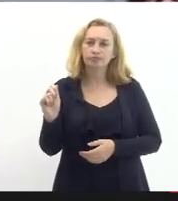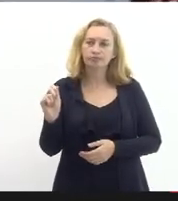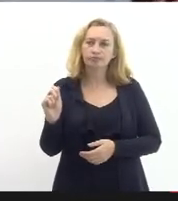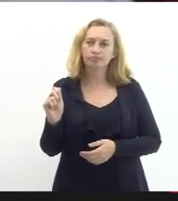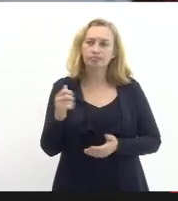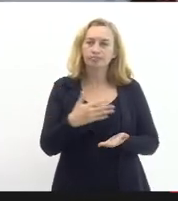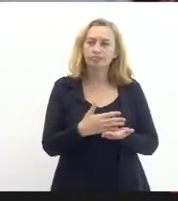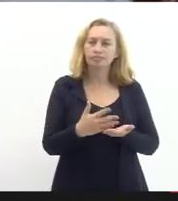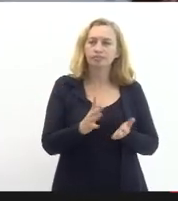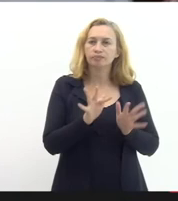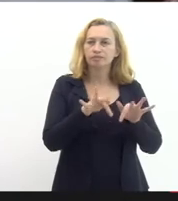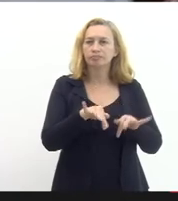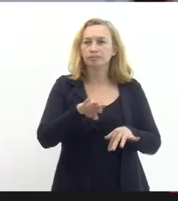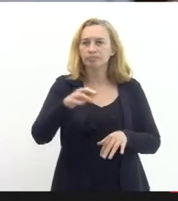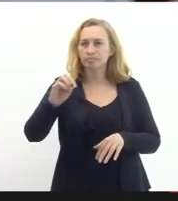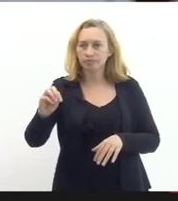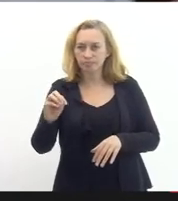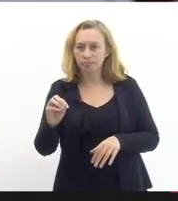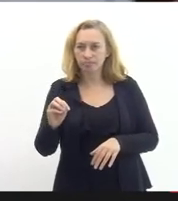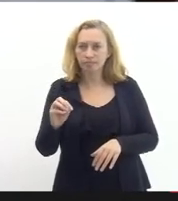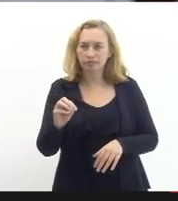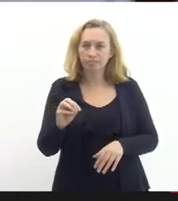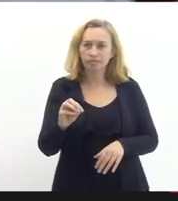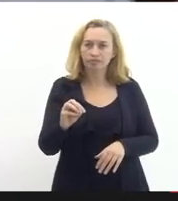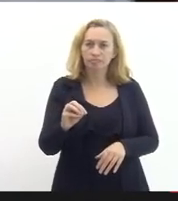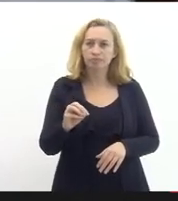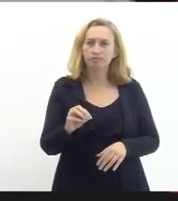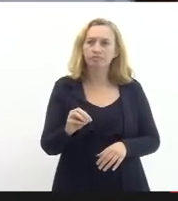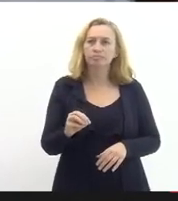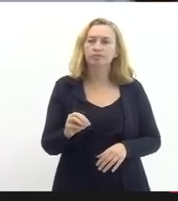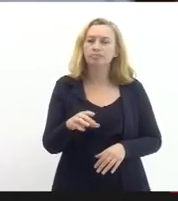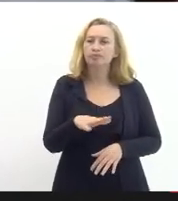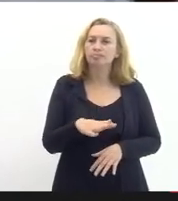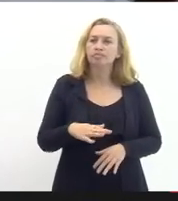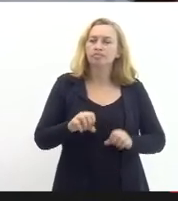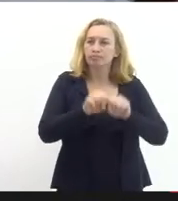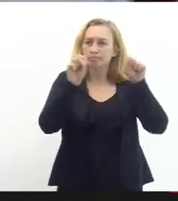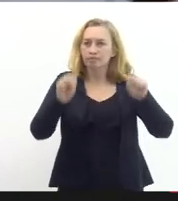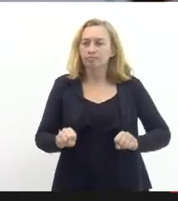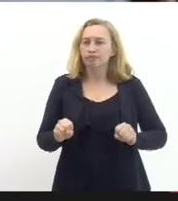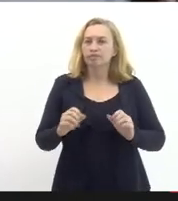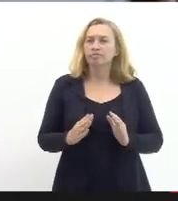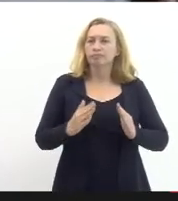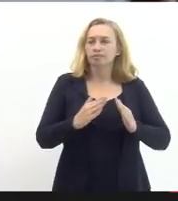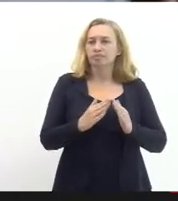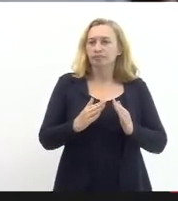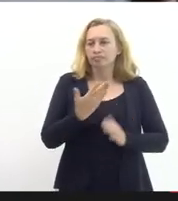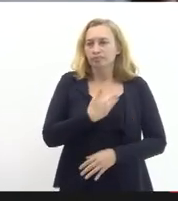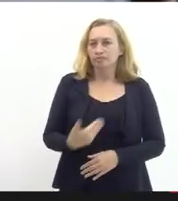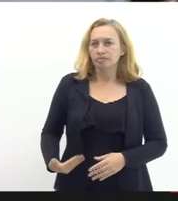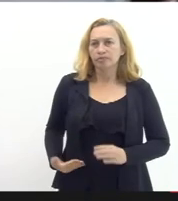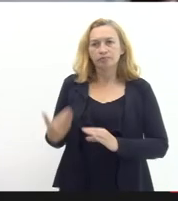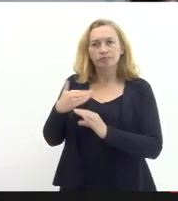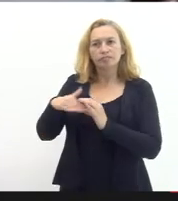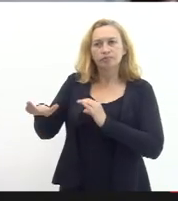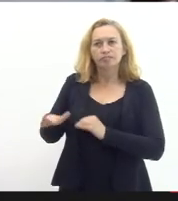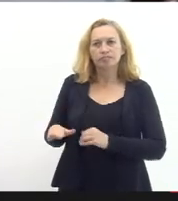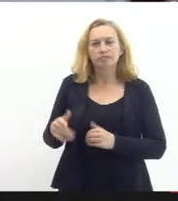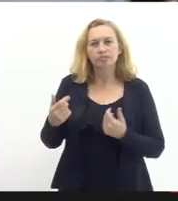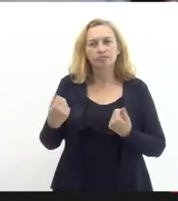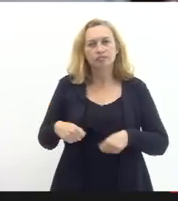retroativo a março e nós abrimos uma demanda para a área de sistemas da Casa Civil que nós temos uma pendência de 1